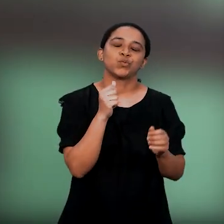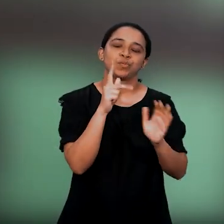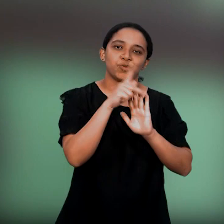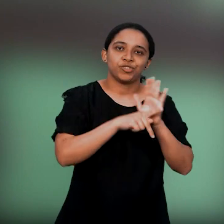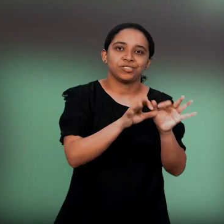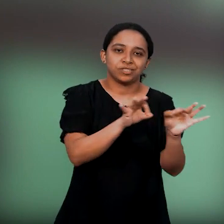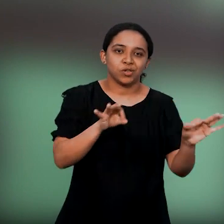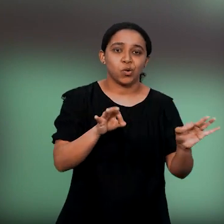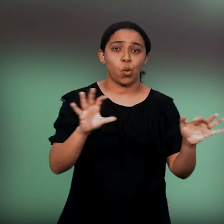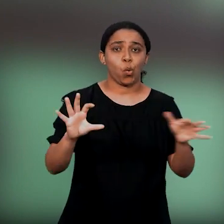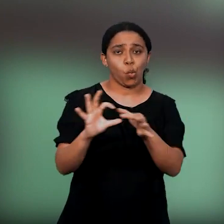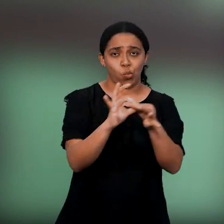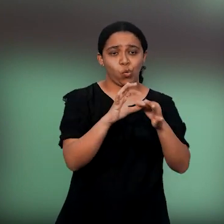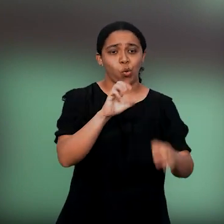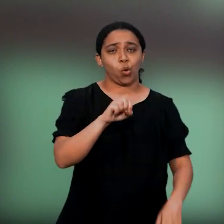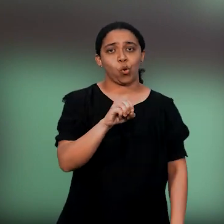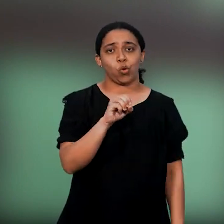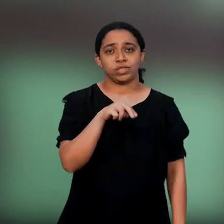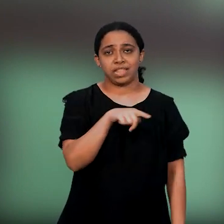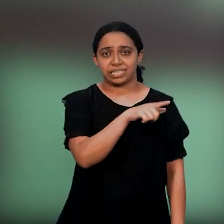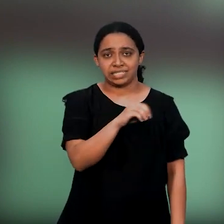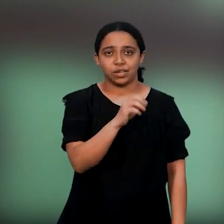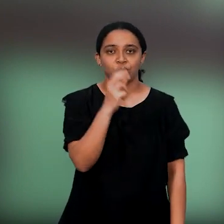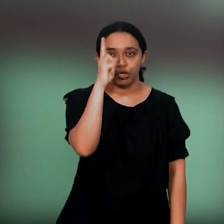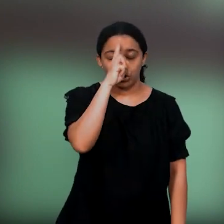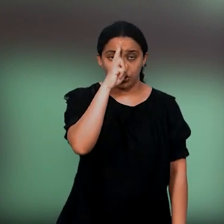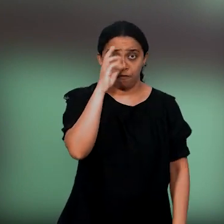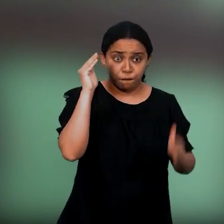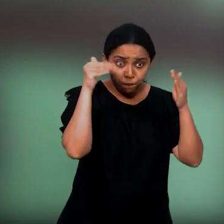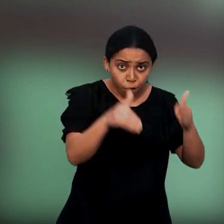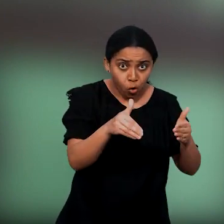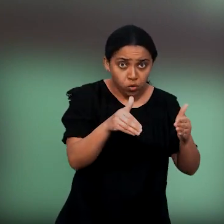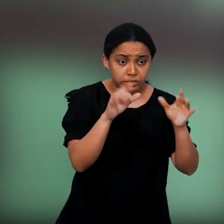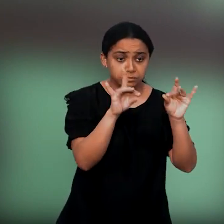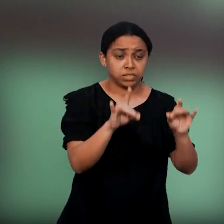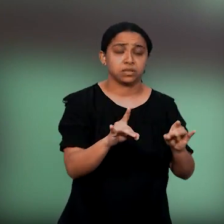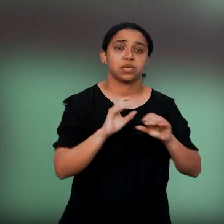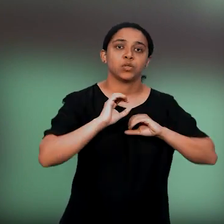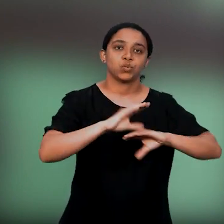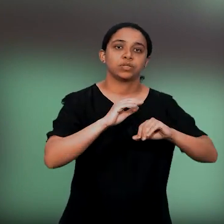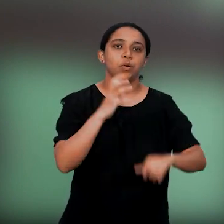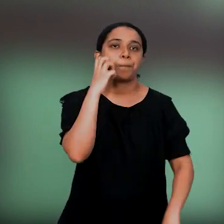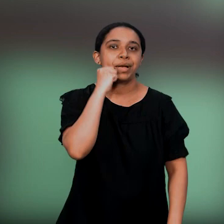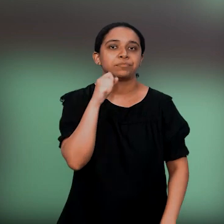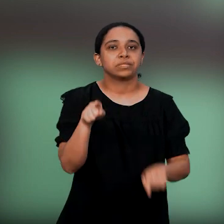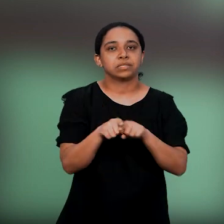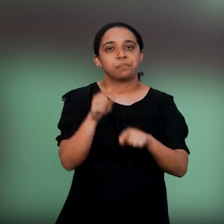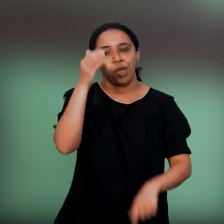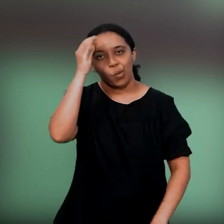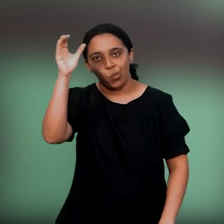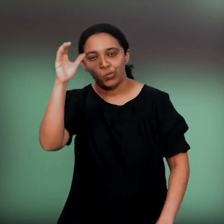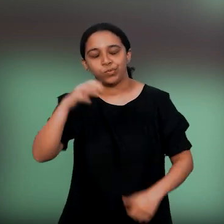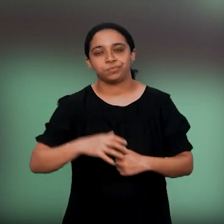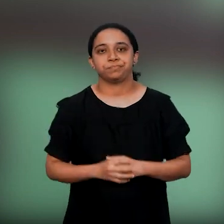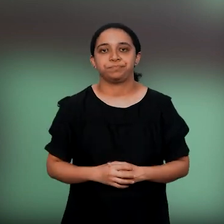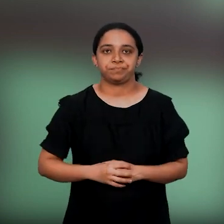extensão Conexão História, com foco na educação patrimonial e cultura.